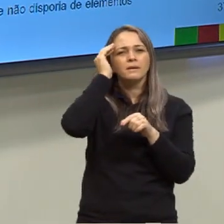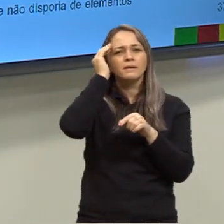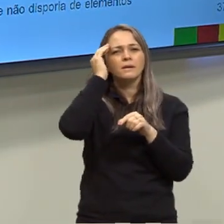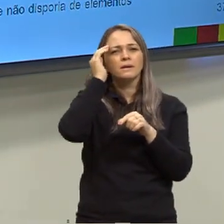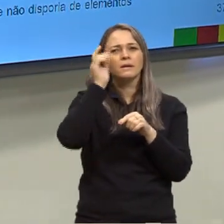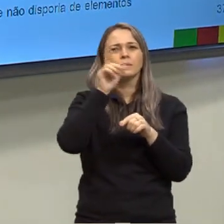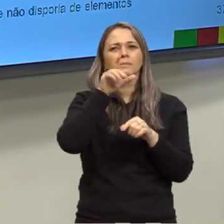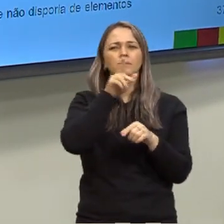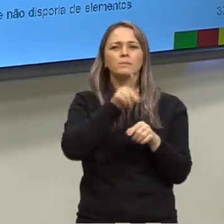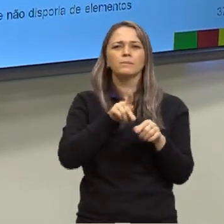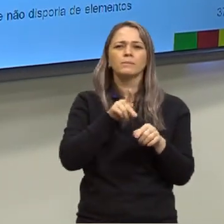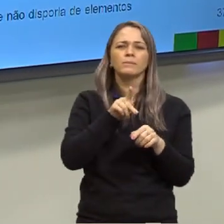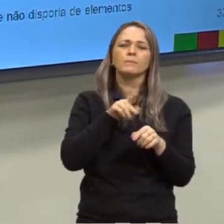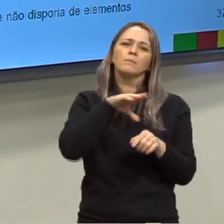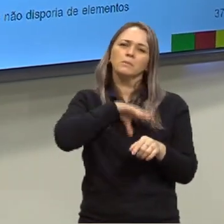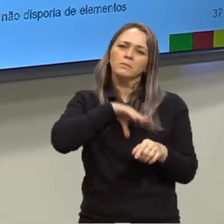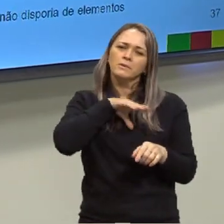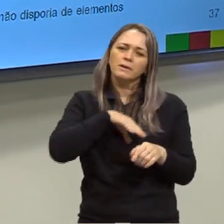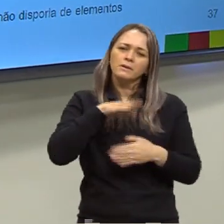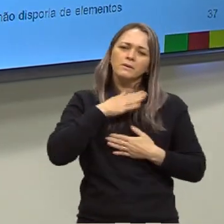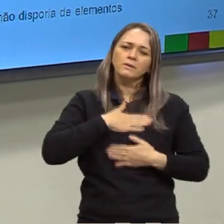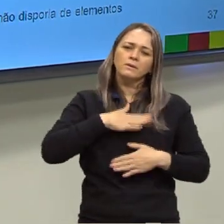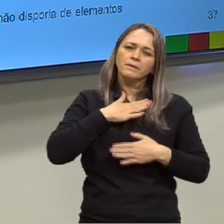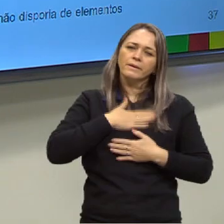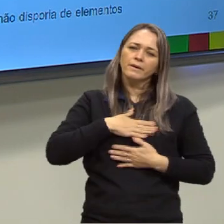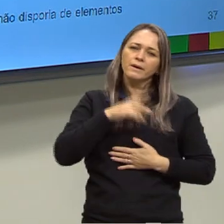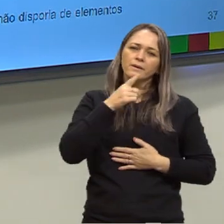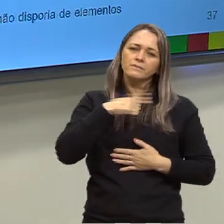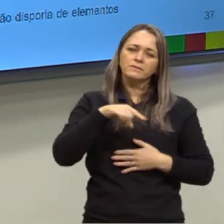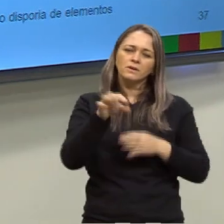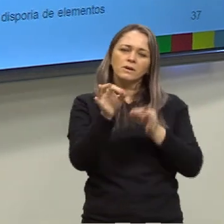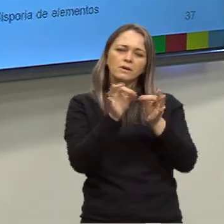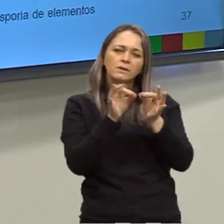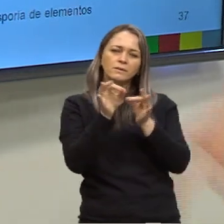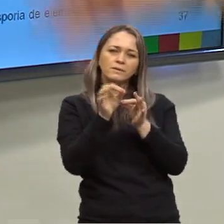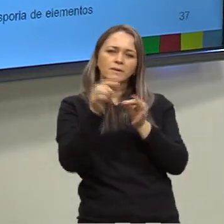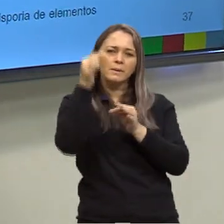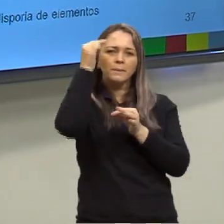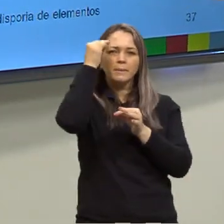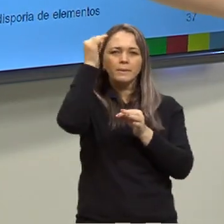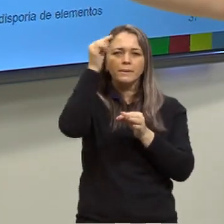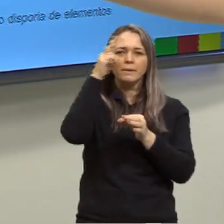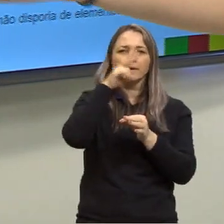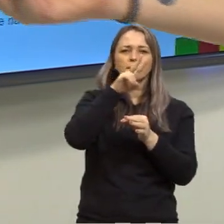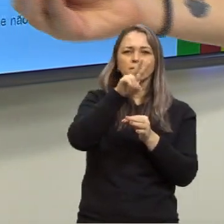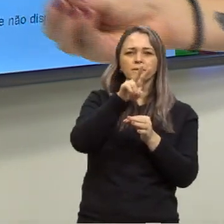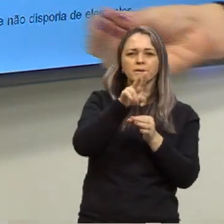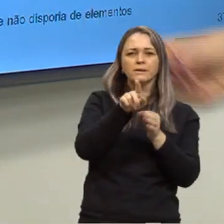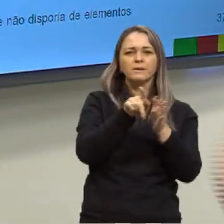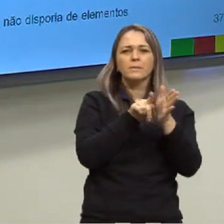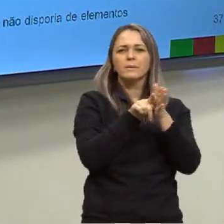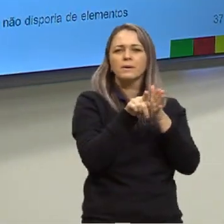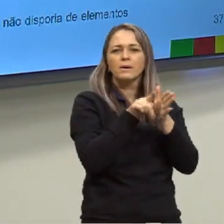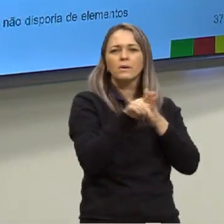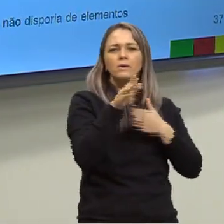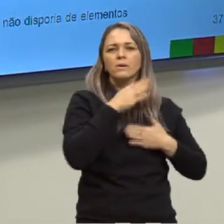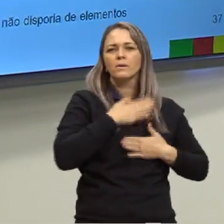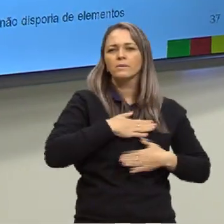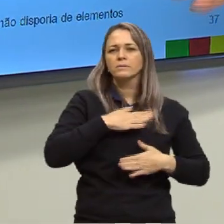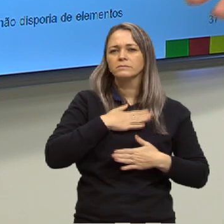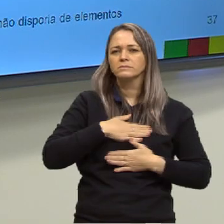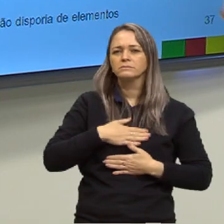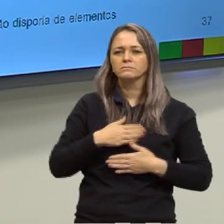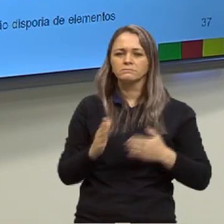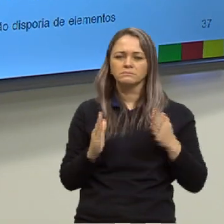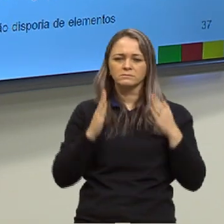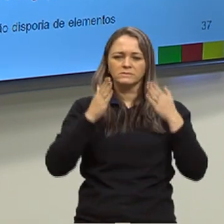português é tranquilo é só vocês organizarem o pensamento olharem as questões com calma e se aterem